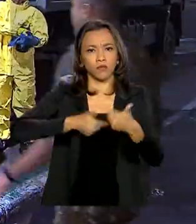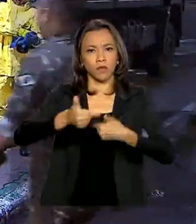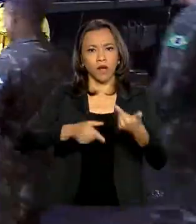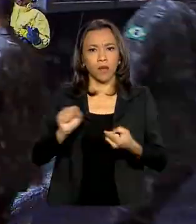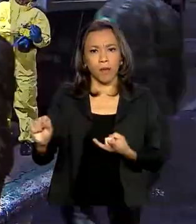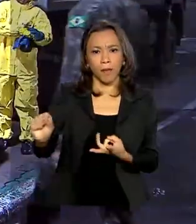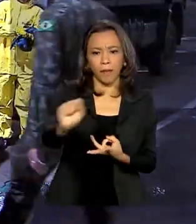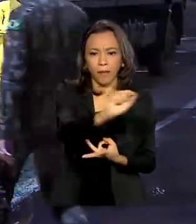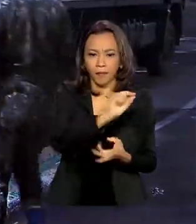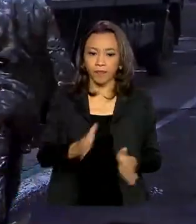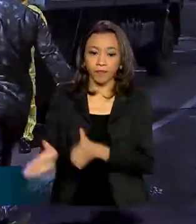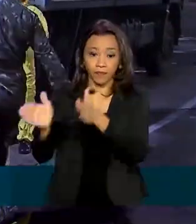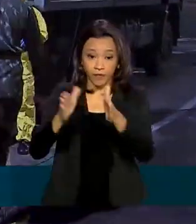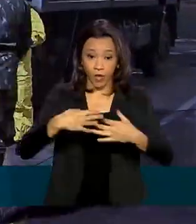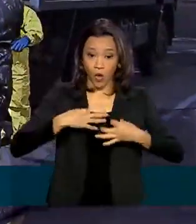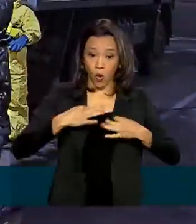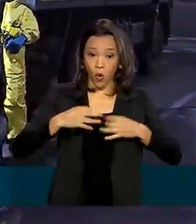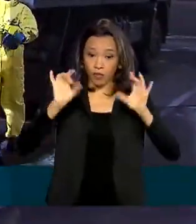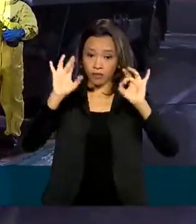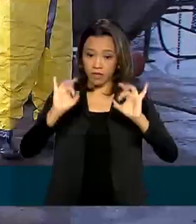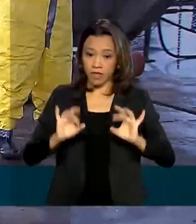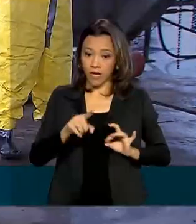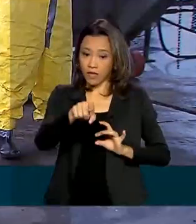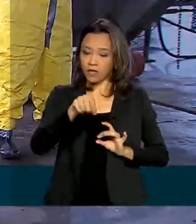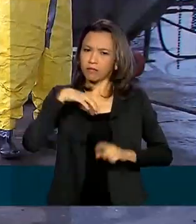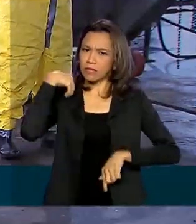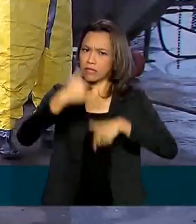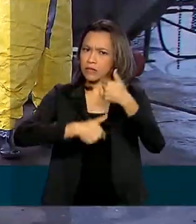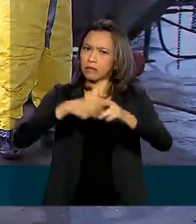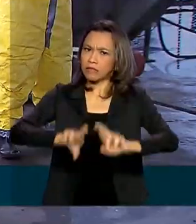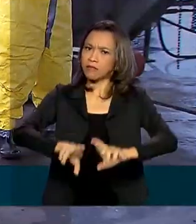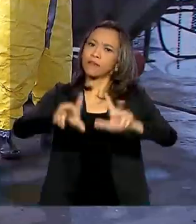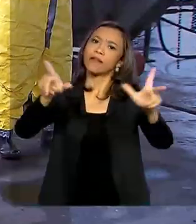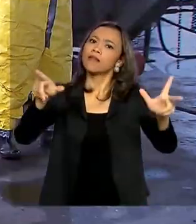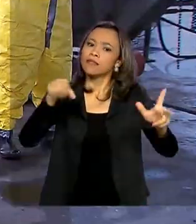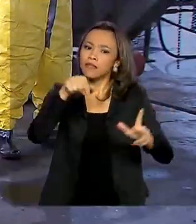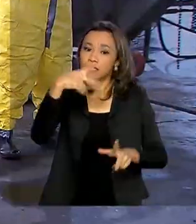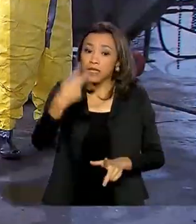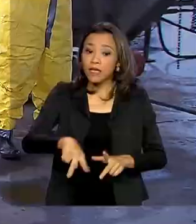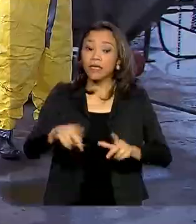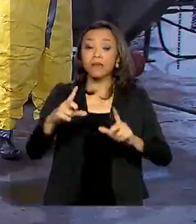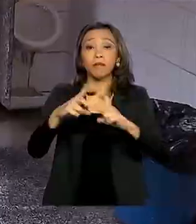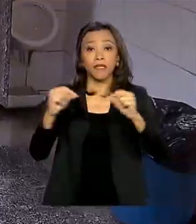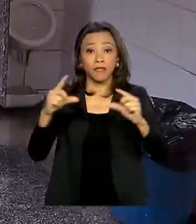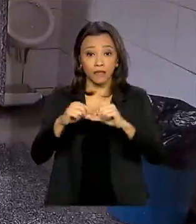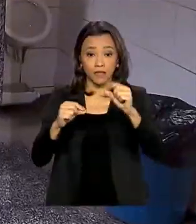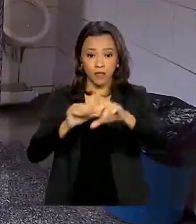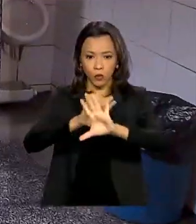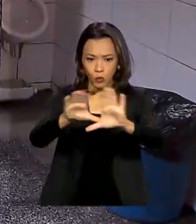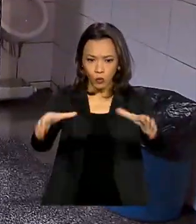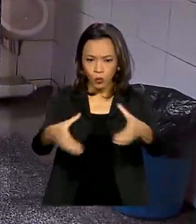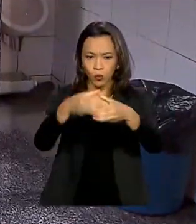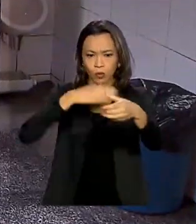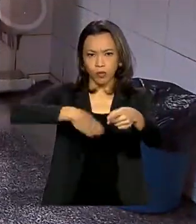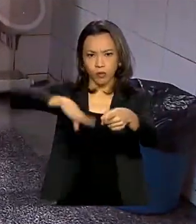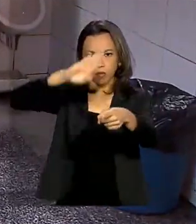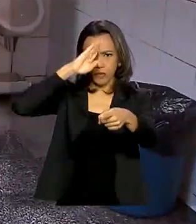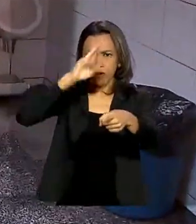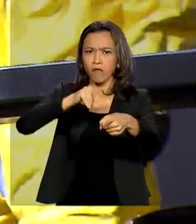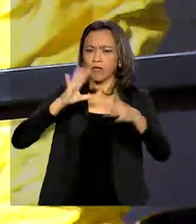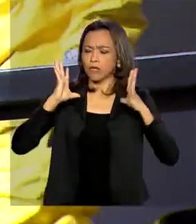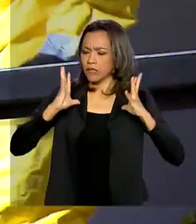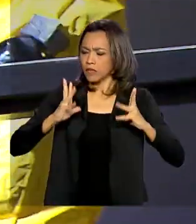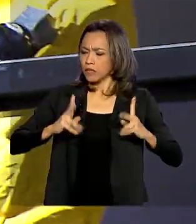Roupas especiais para uma missão diferente. Na rodoviária de Brasília, militares do Exército fizeram a higienização dos